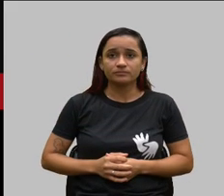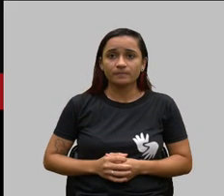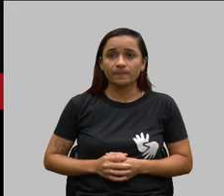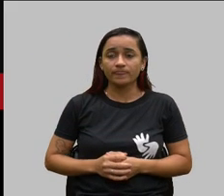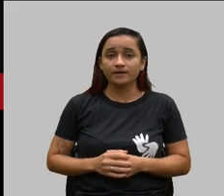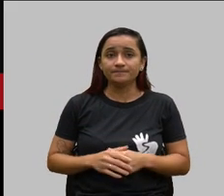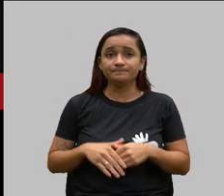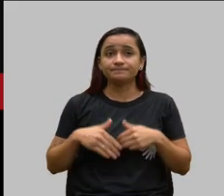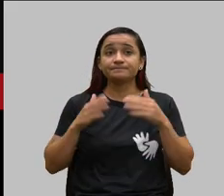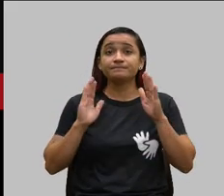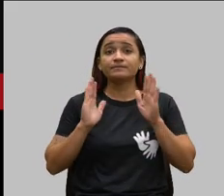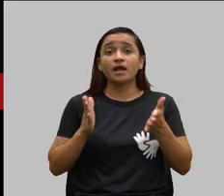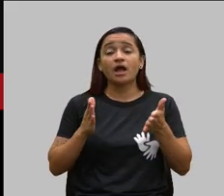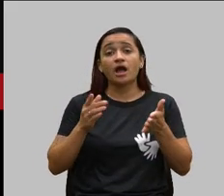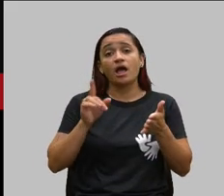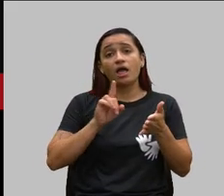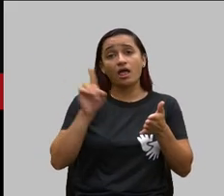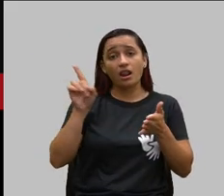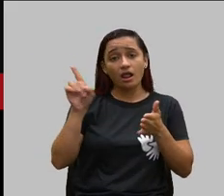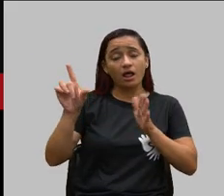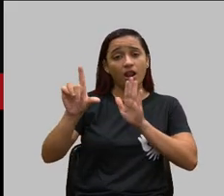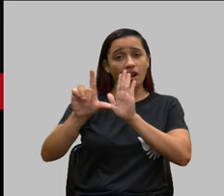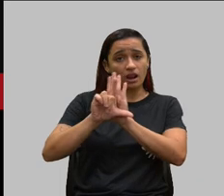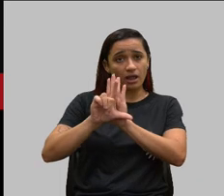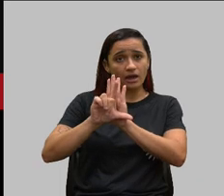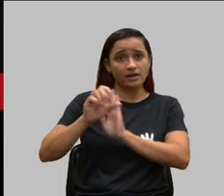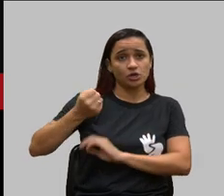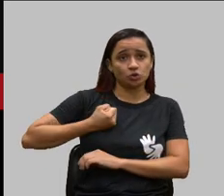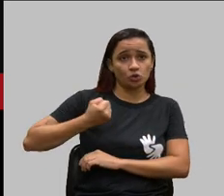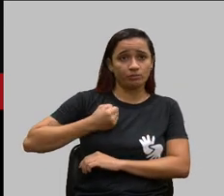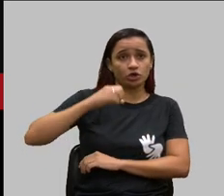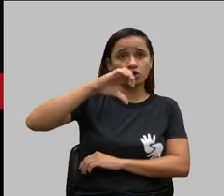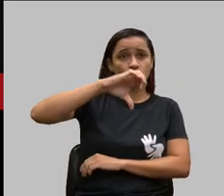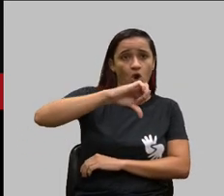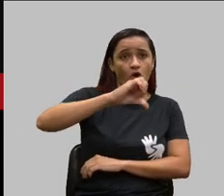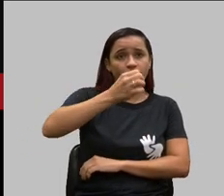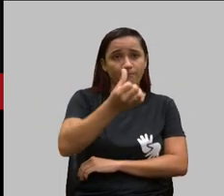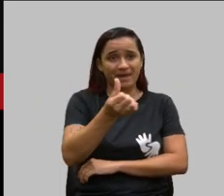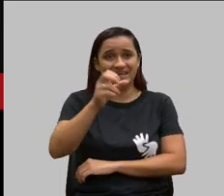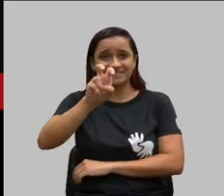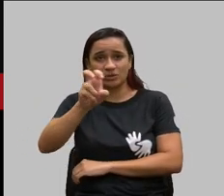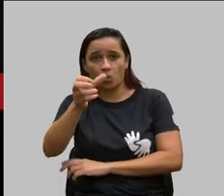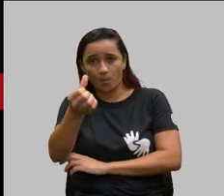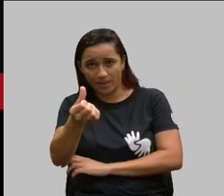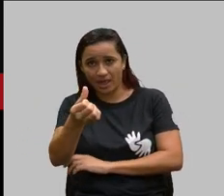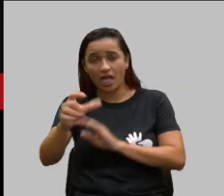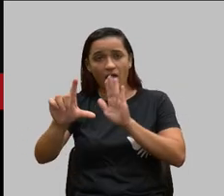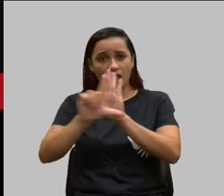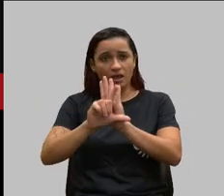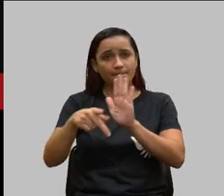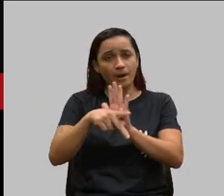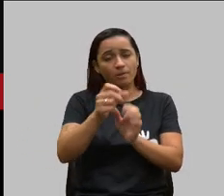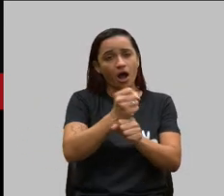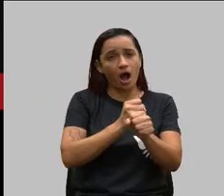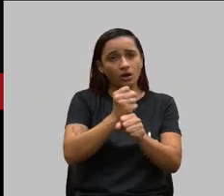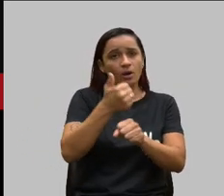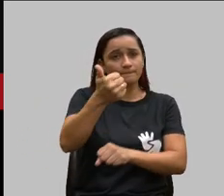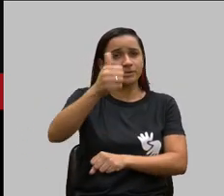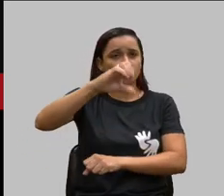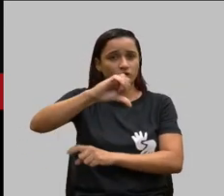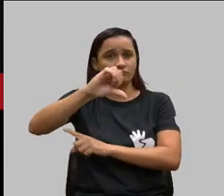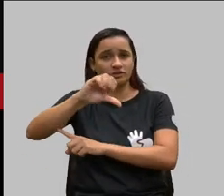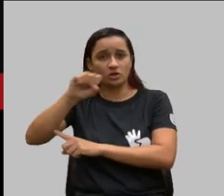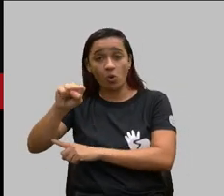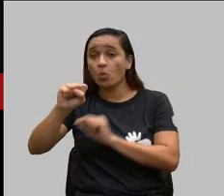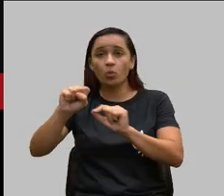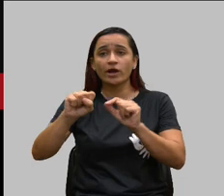já lá na lei 966 lá em 98 ainda como a gente está tratando de saúde como